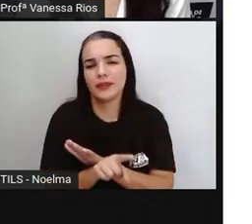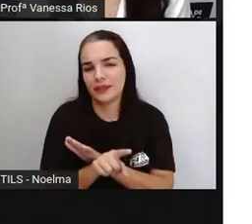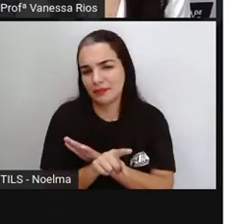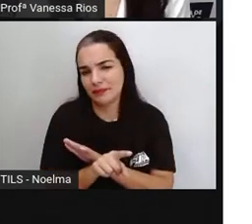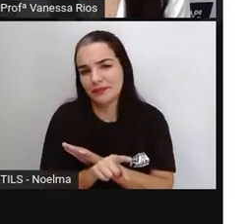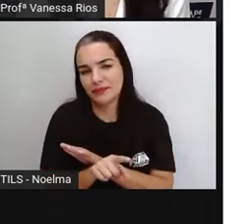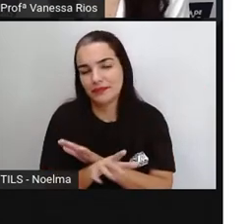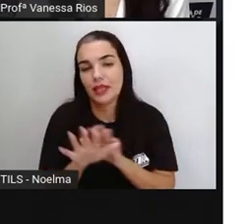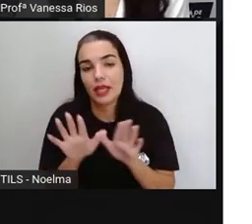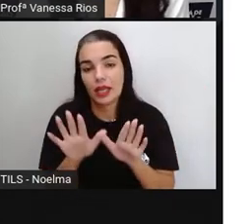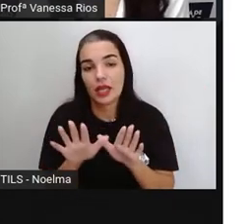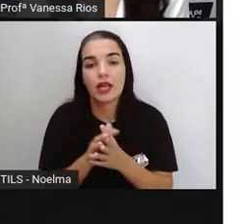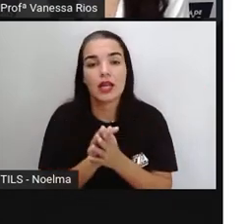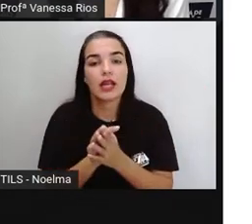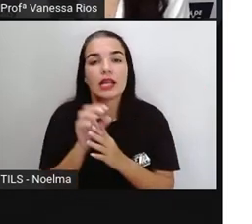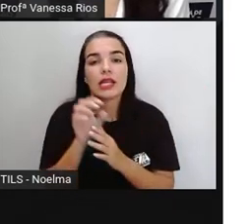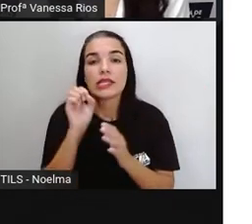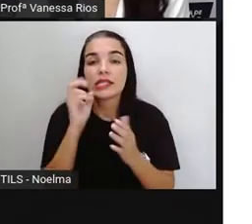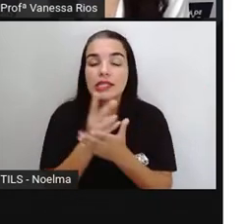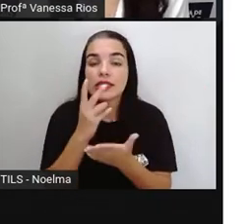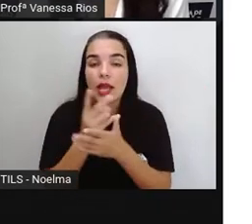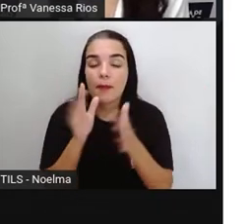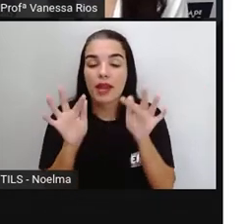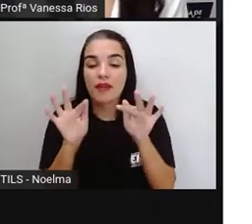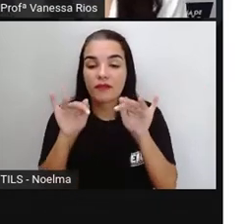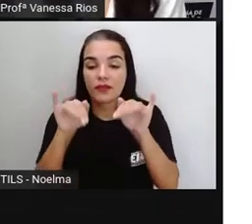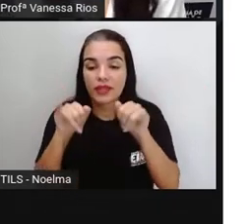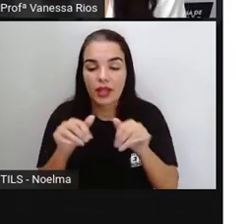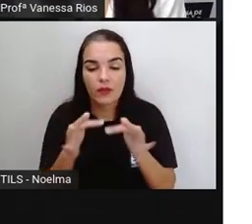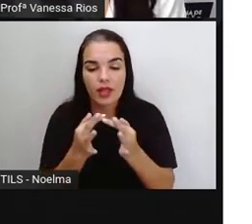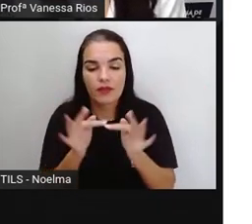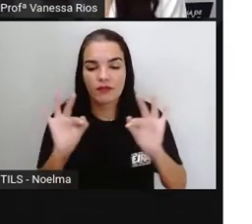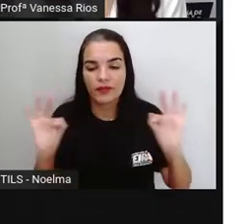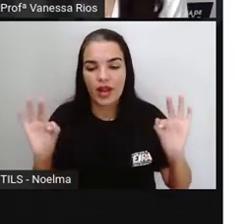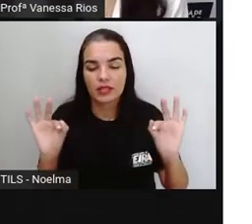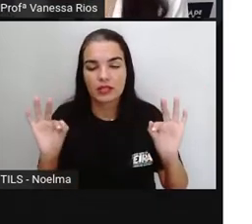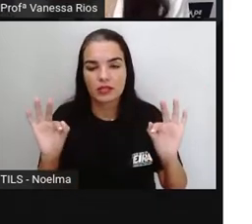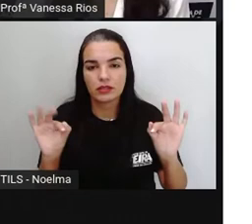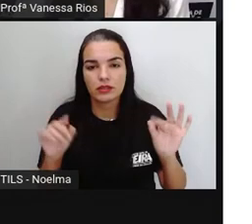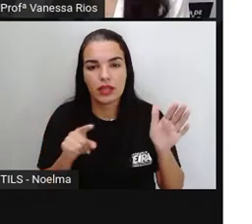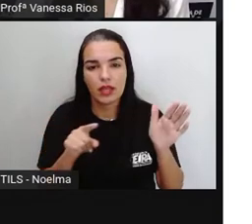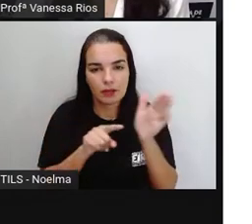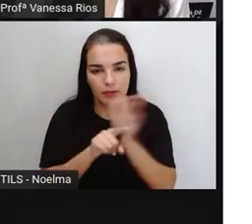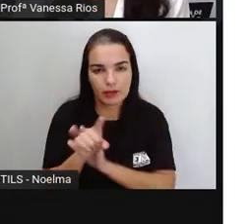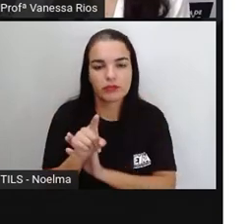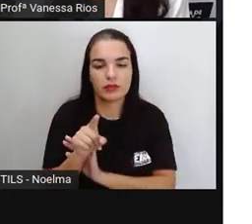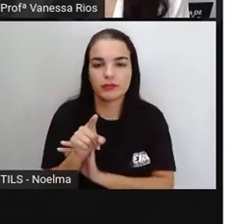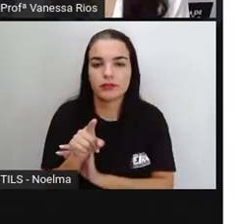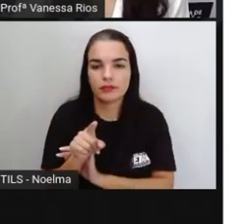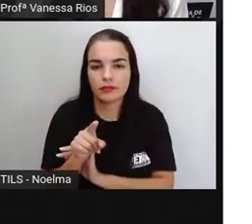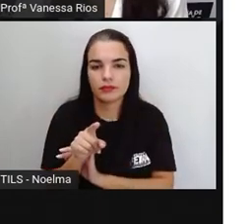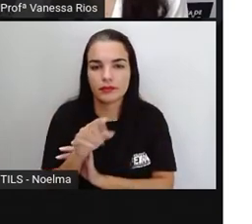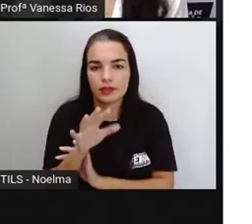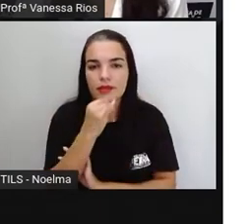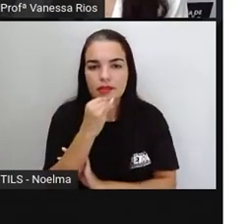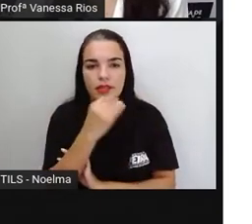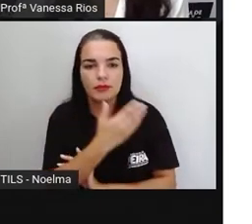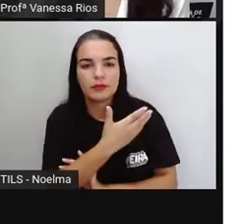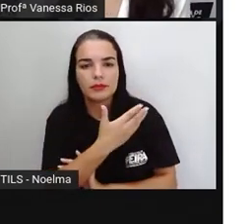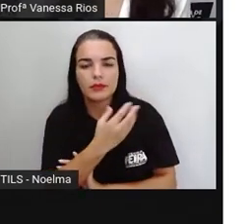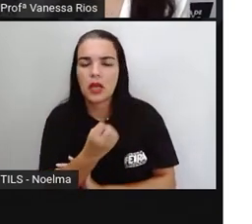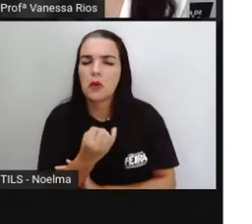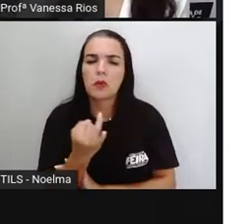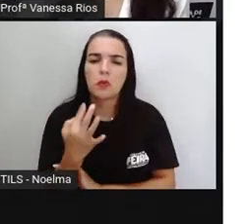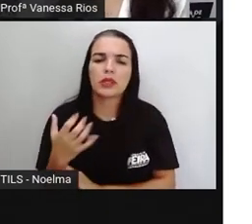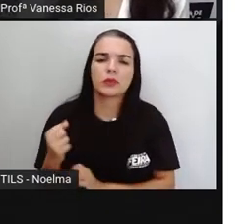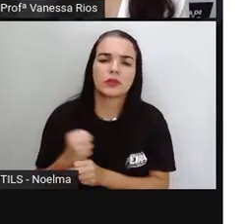Então, normalmente, ele é utilizado aí no final das frases interrogativas. E aí, há para trás alguns exemplos. Quantos